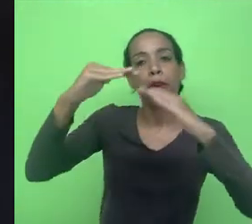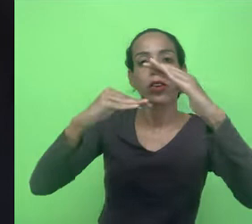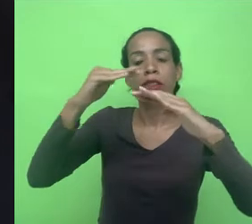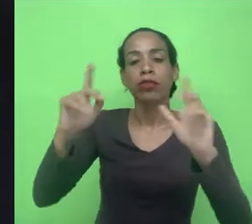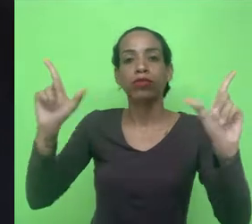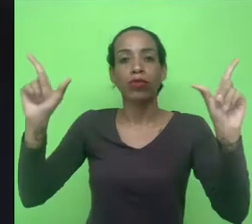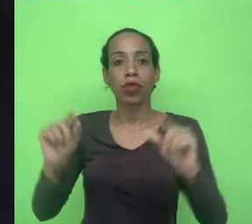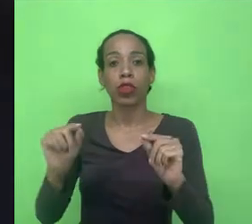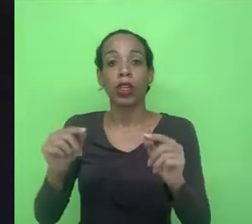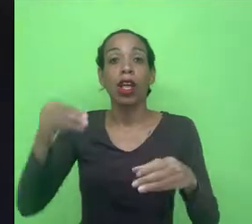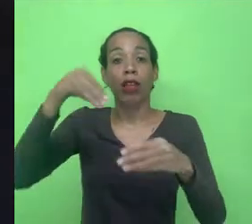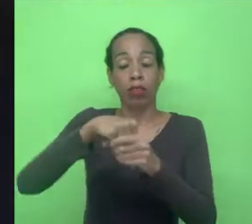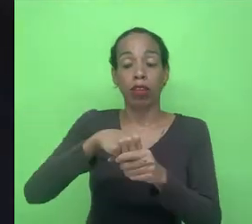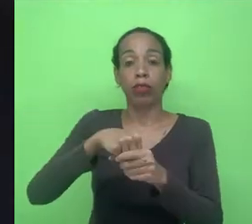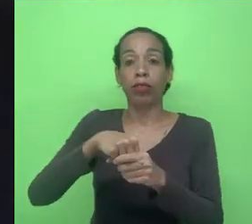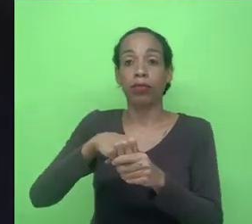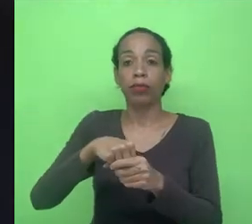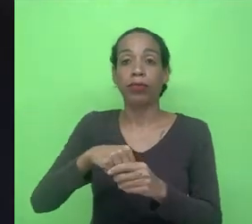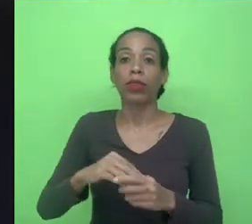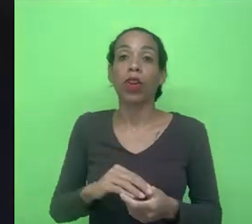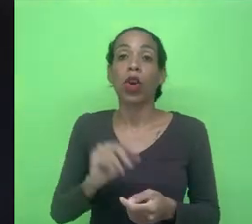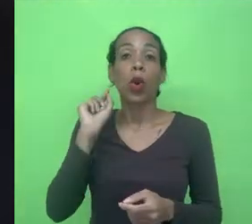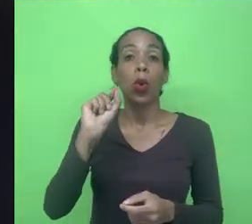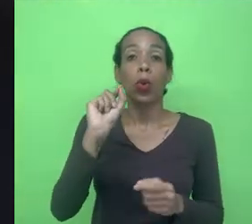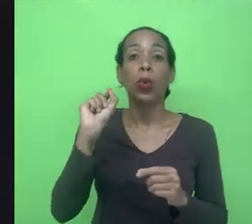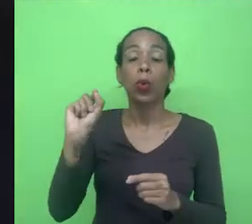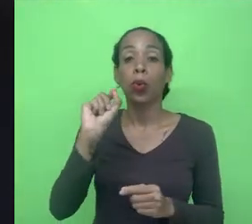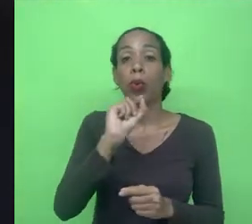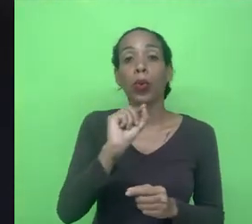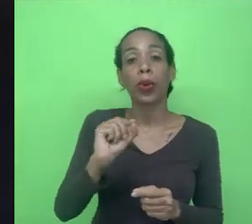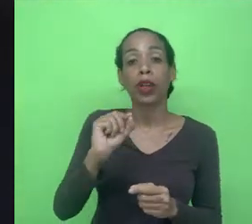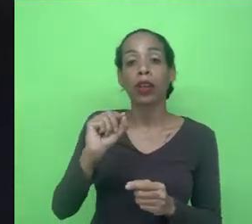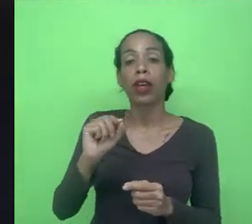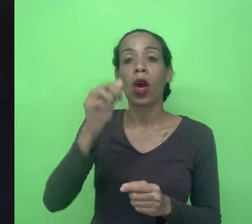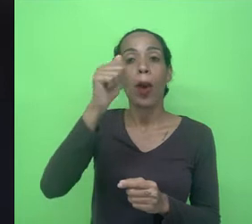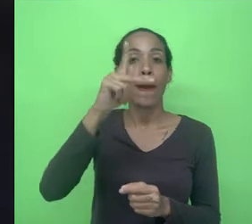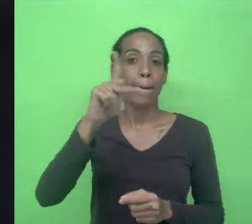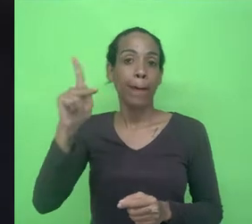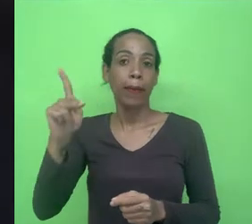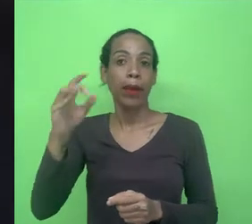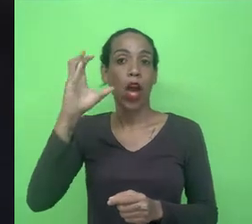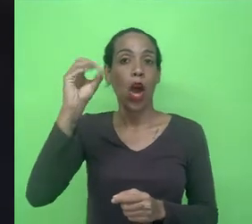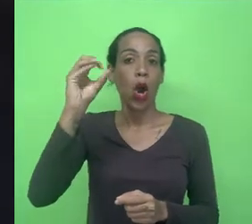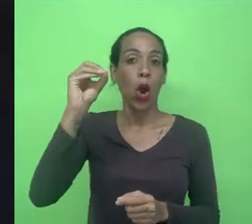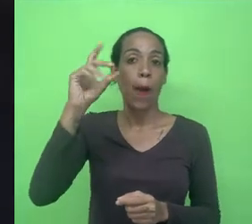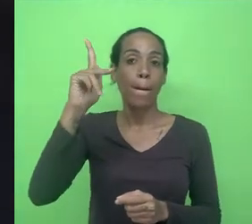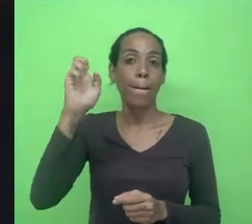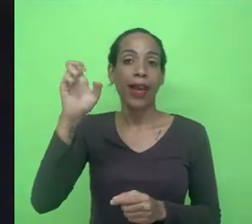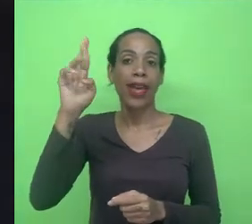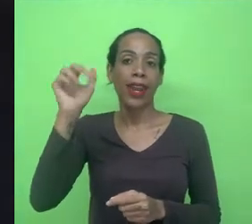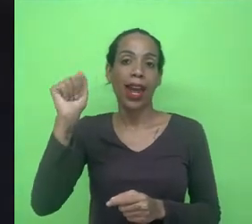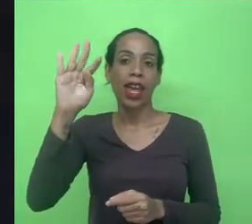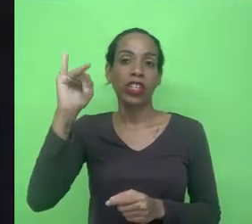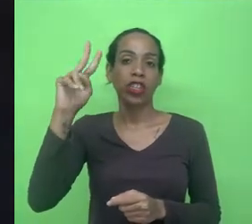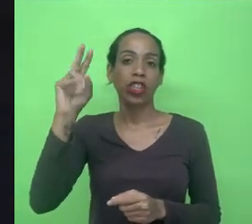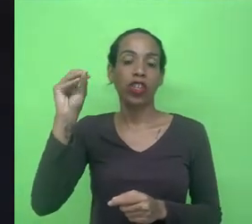suas plataformas e o que esses aplicativos cooperativistas, eu ainda estou escolhendo alguns